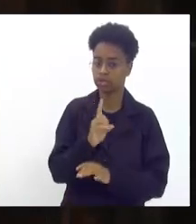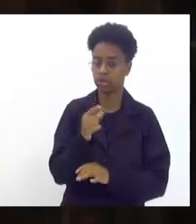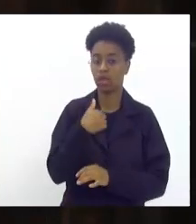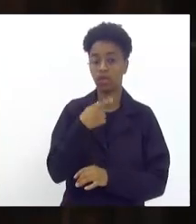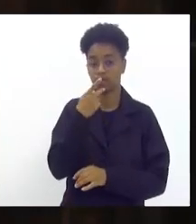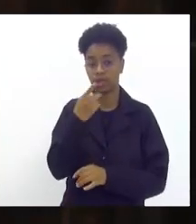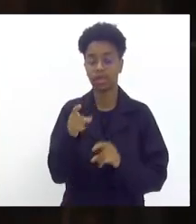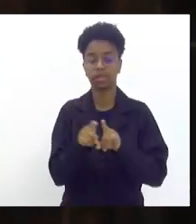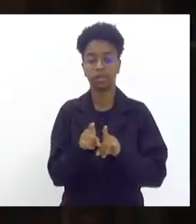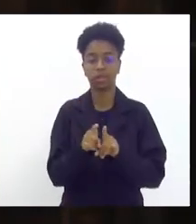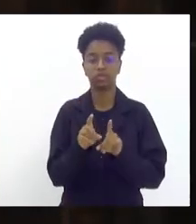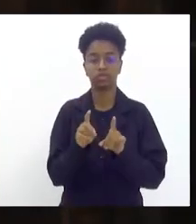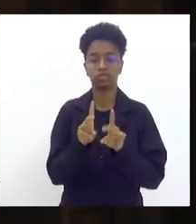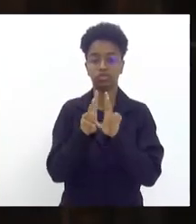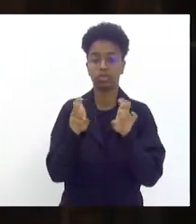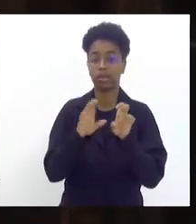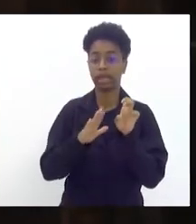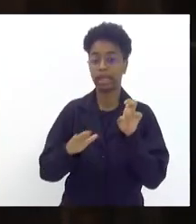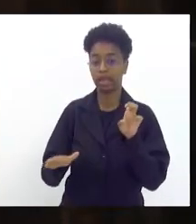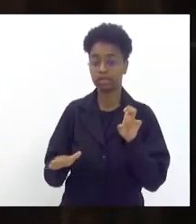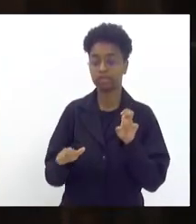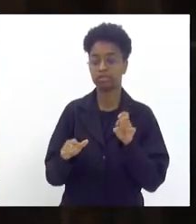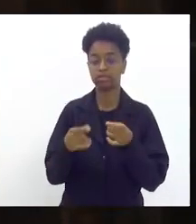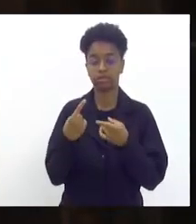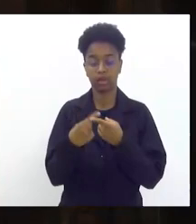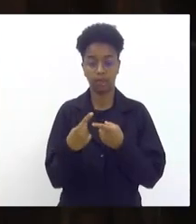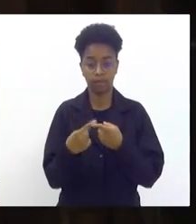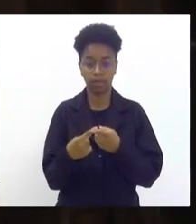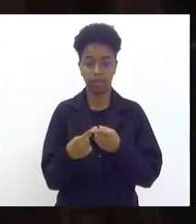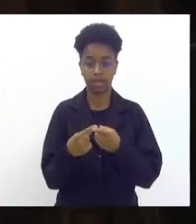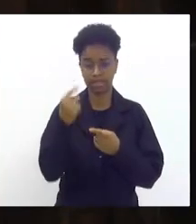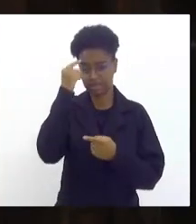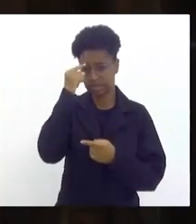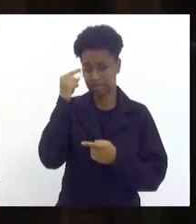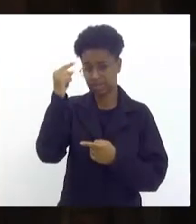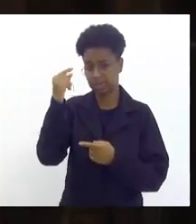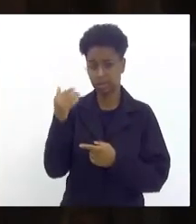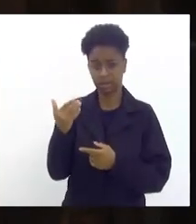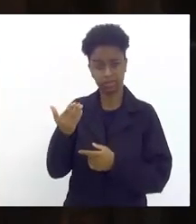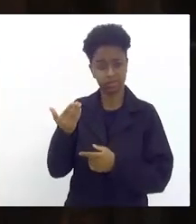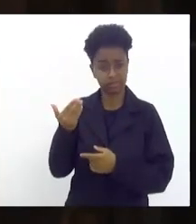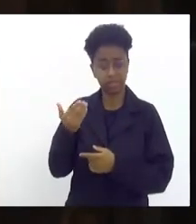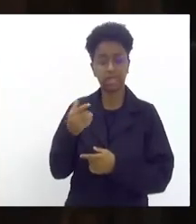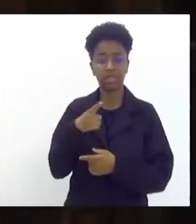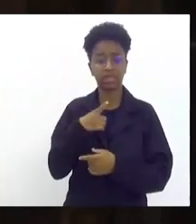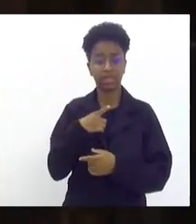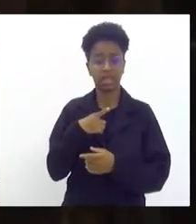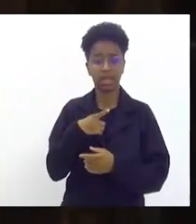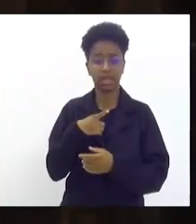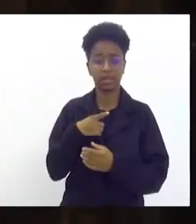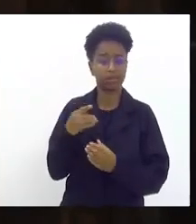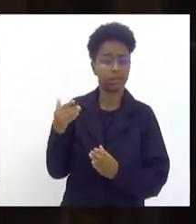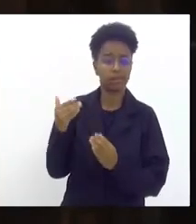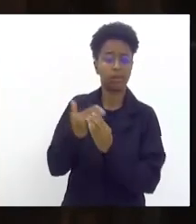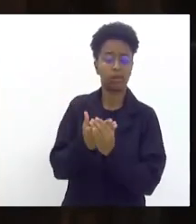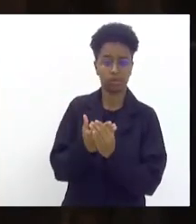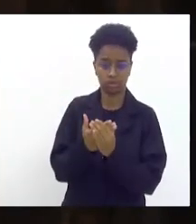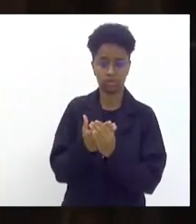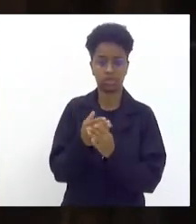das nossas crianças porque nós eu recebi essa semana o alto de inflação pela juíza da terceira vara